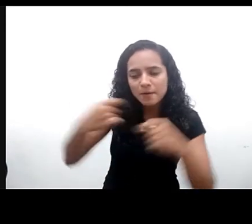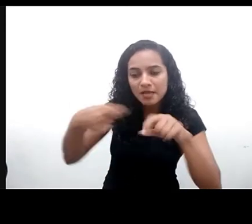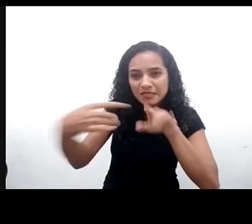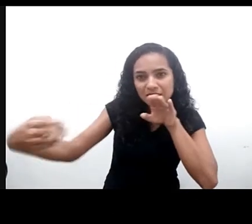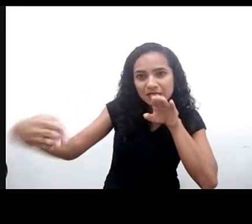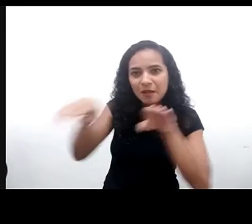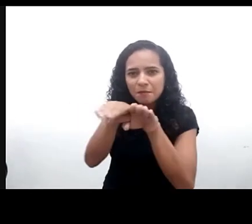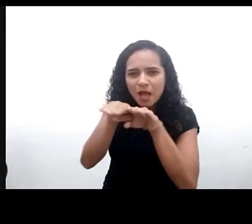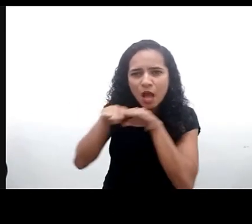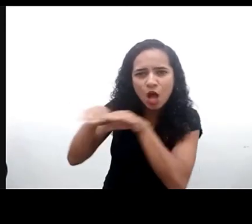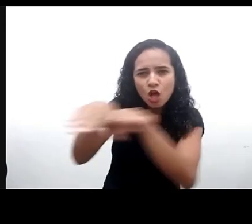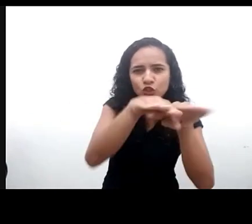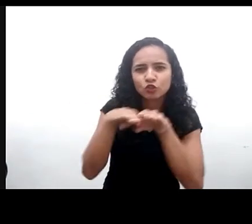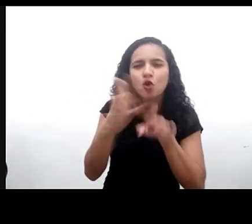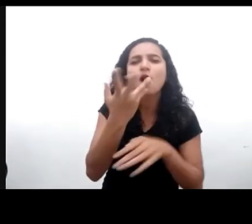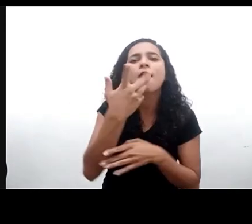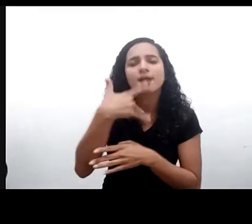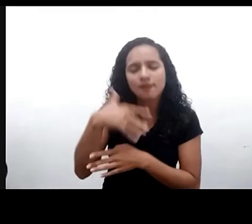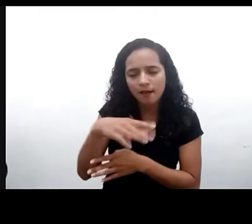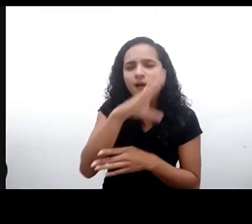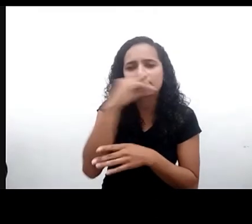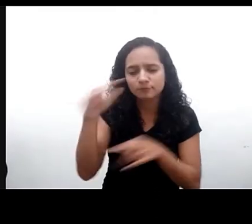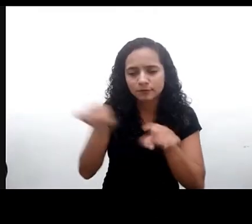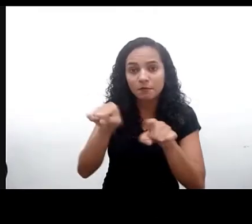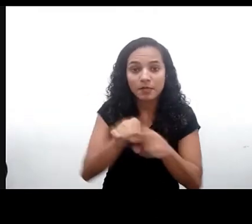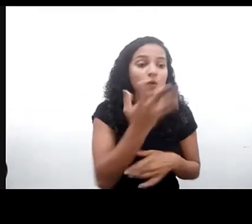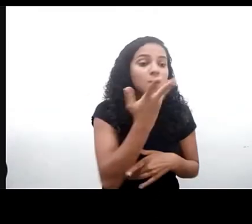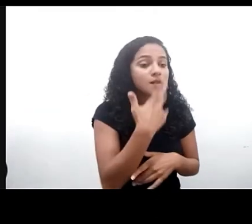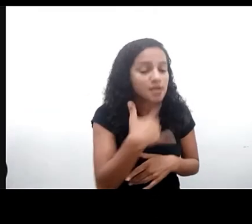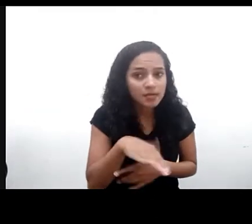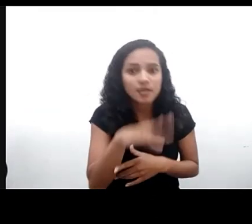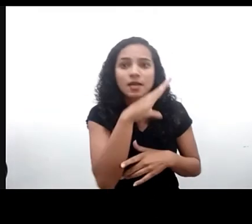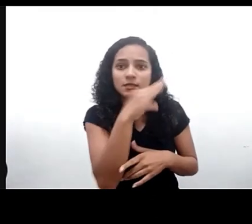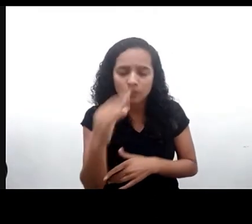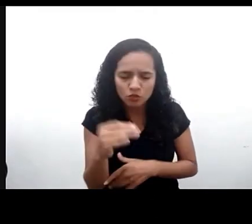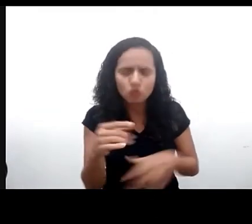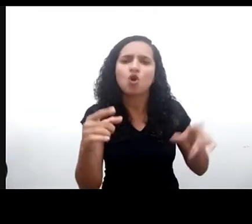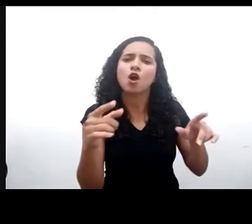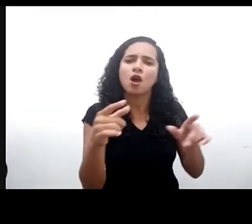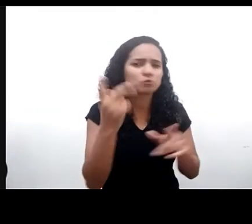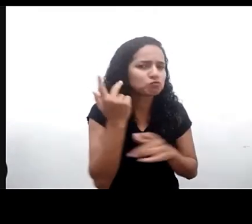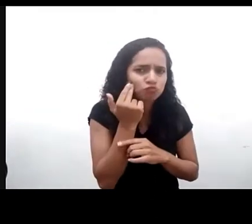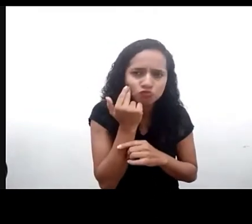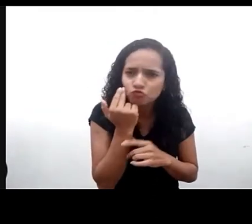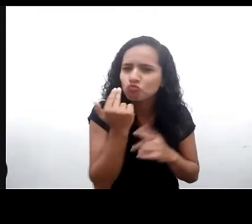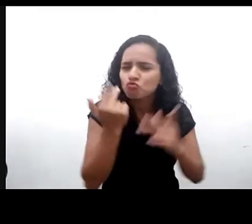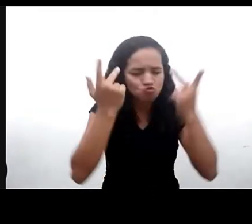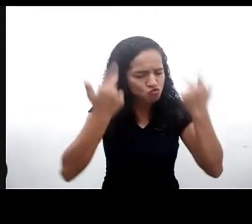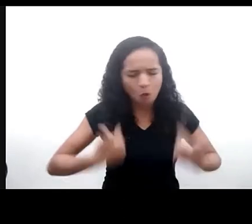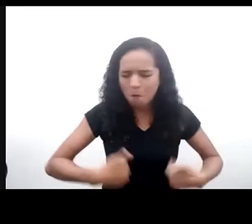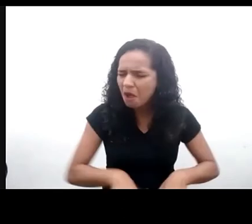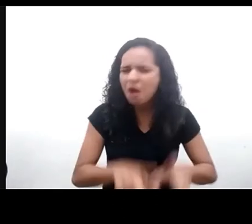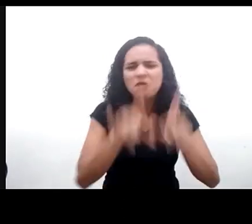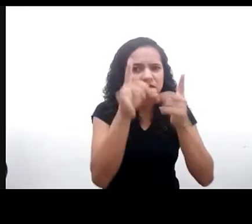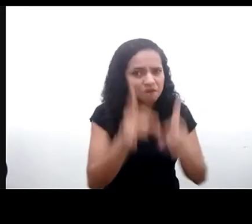e todos os adolescentes. Crianças e adolescentes com e sem deficiências, crianças e adolescentes negras, brancas,